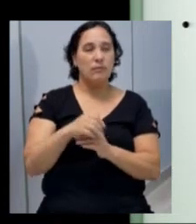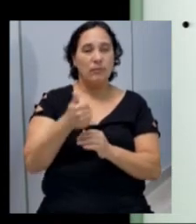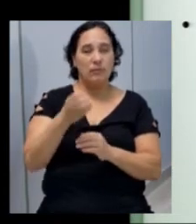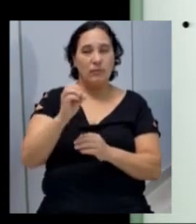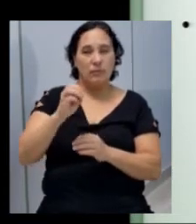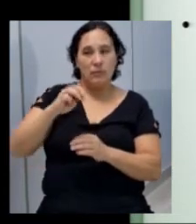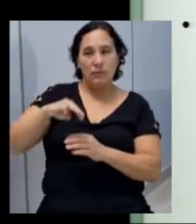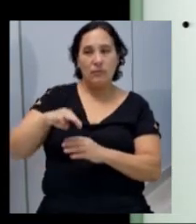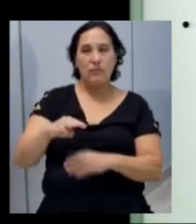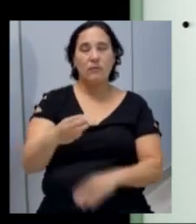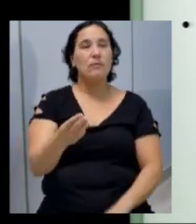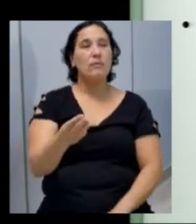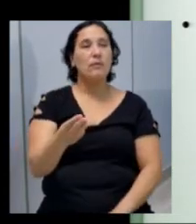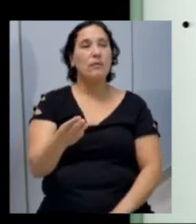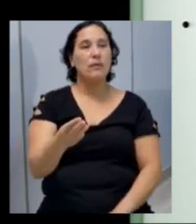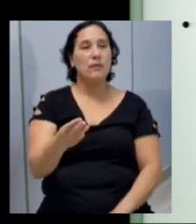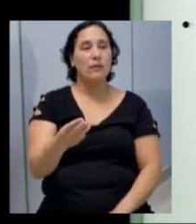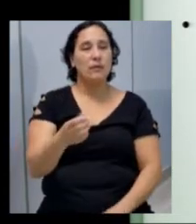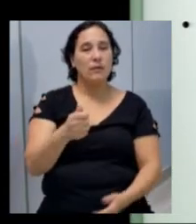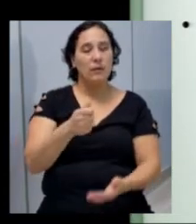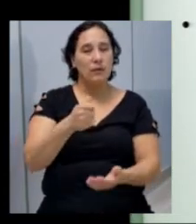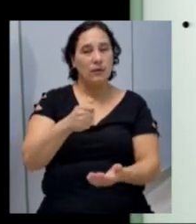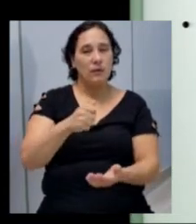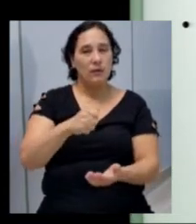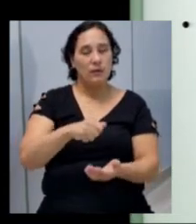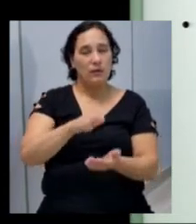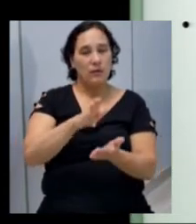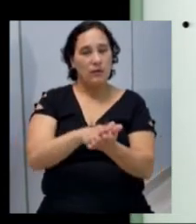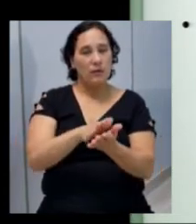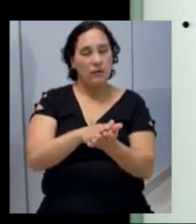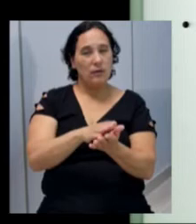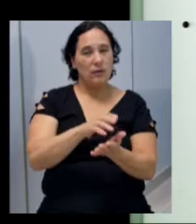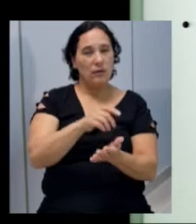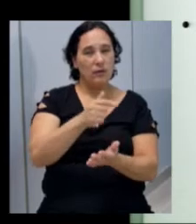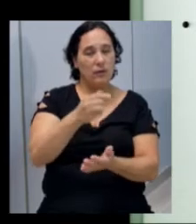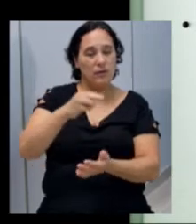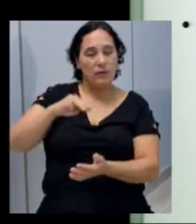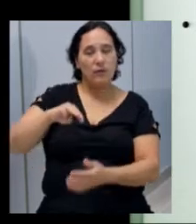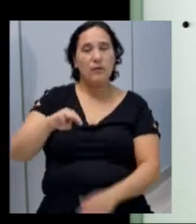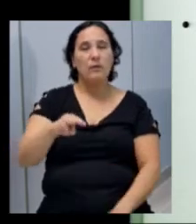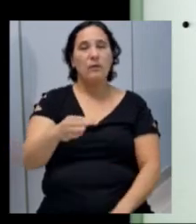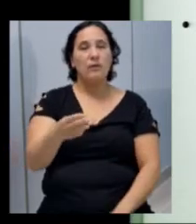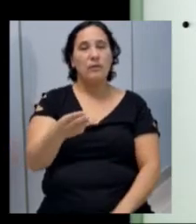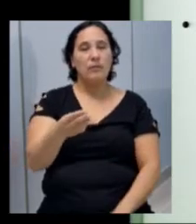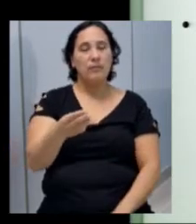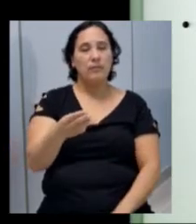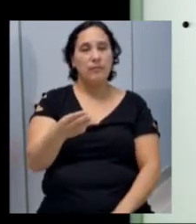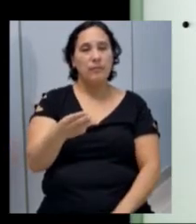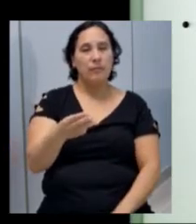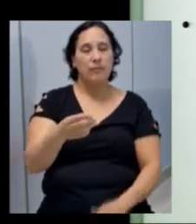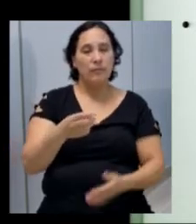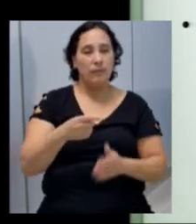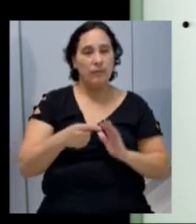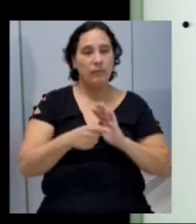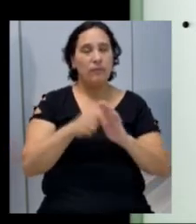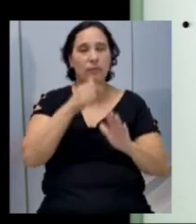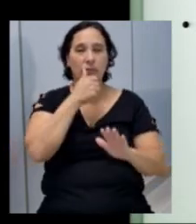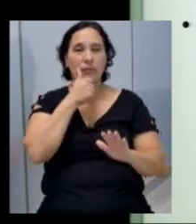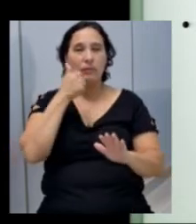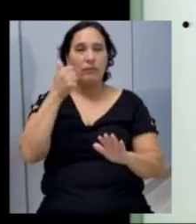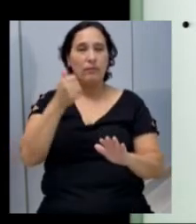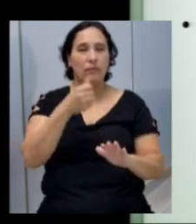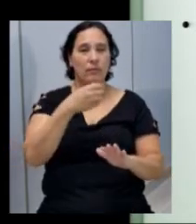e 256 mil. As taxas, 7 milhões e 354 mil. E a contribuição de melhoria,